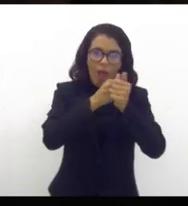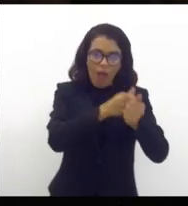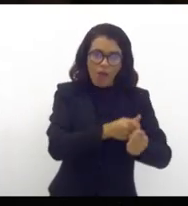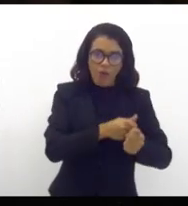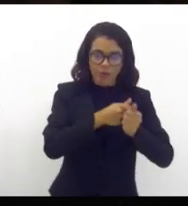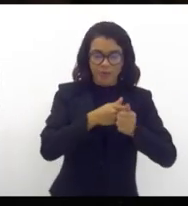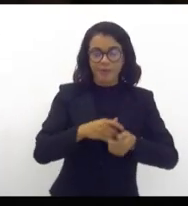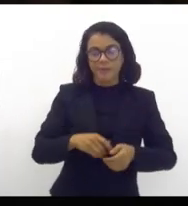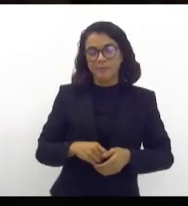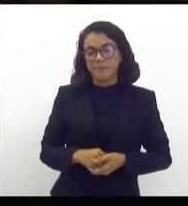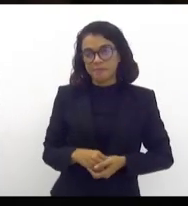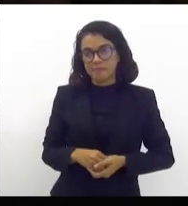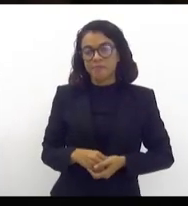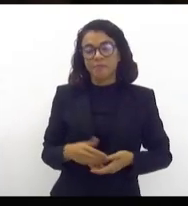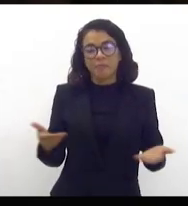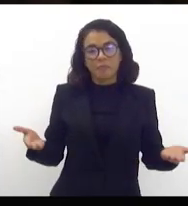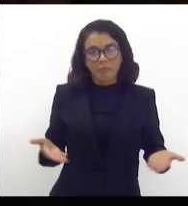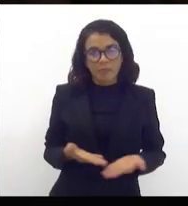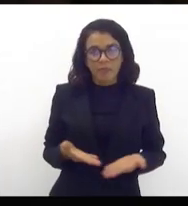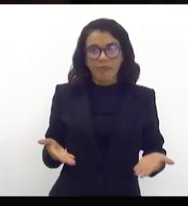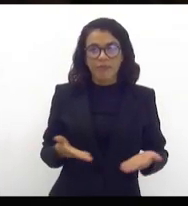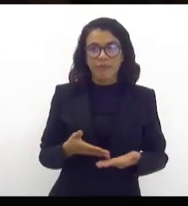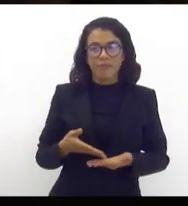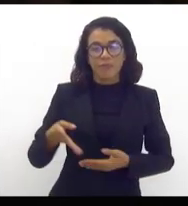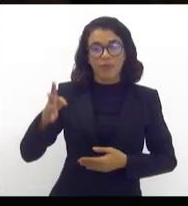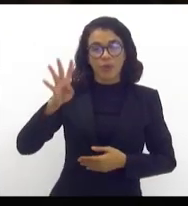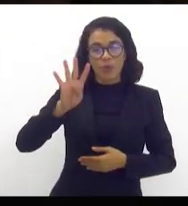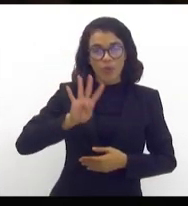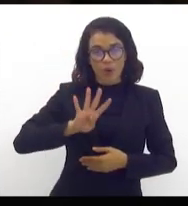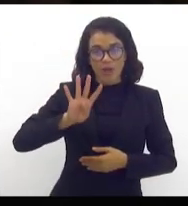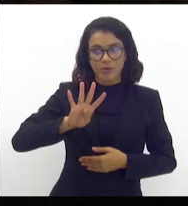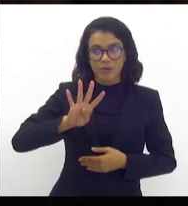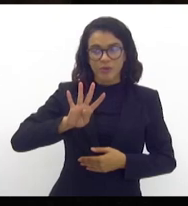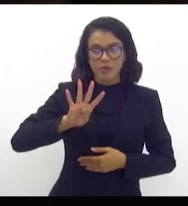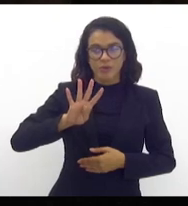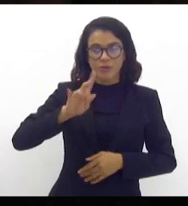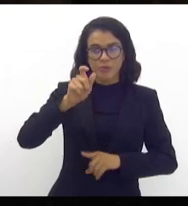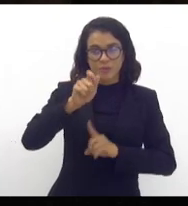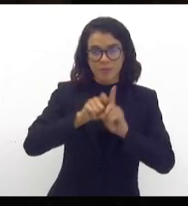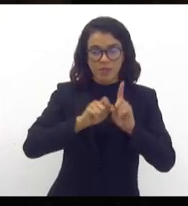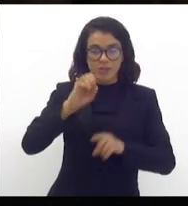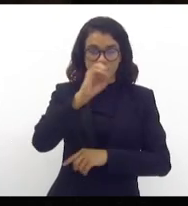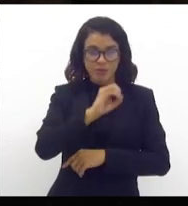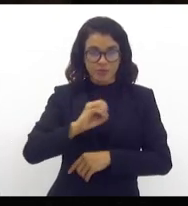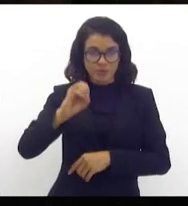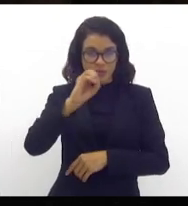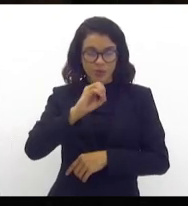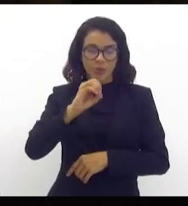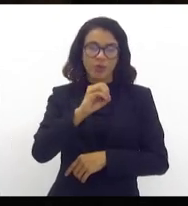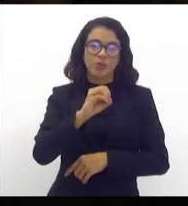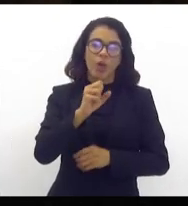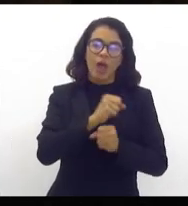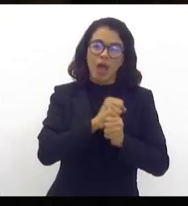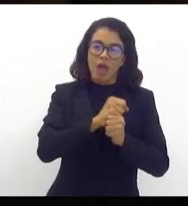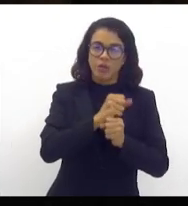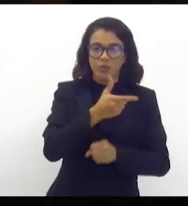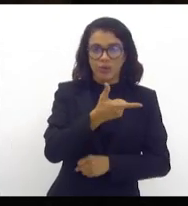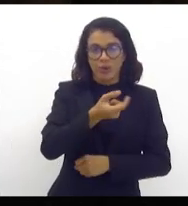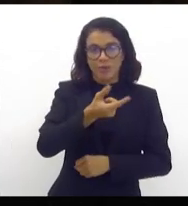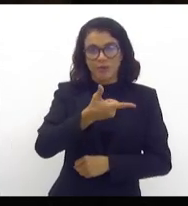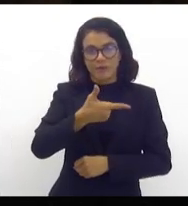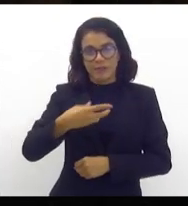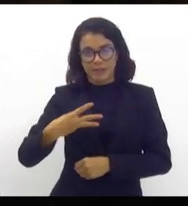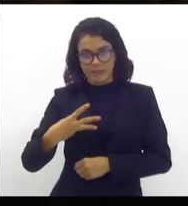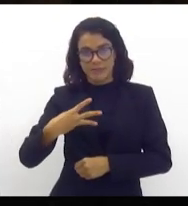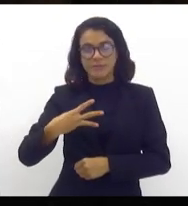Hoje, 4 de outubro de 2023,